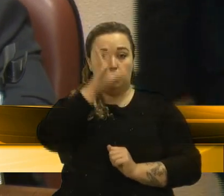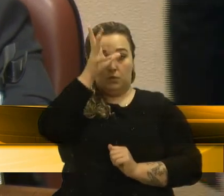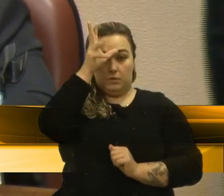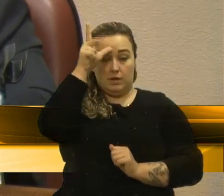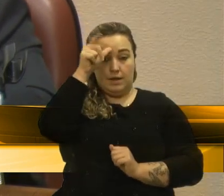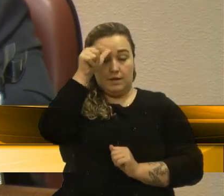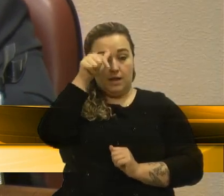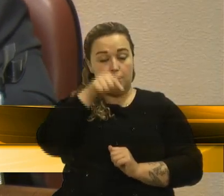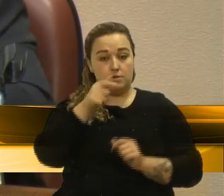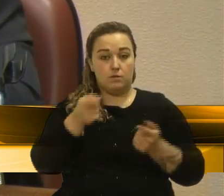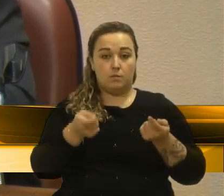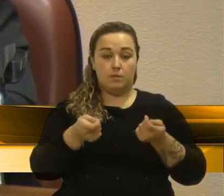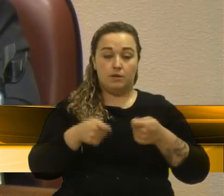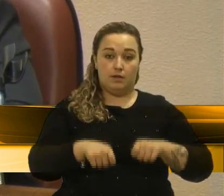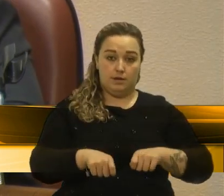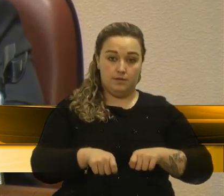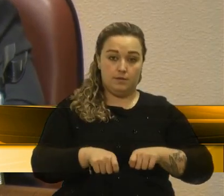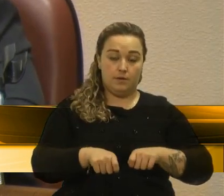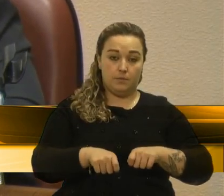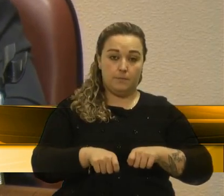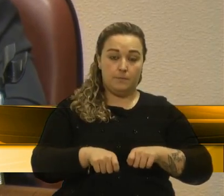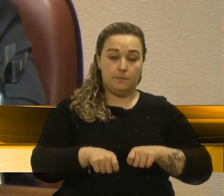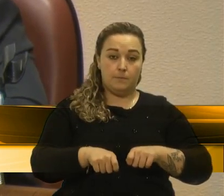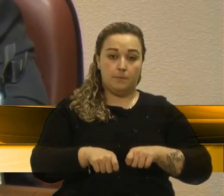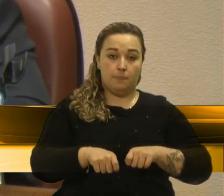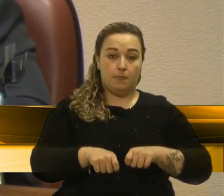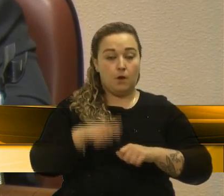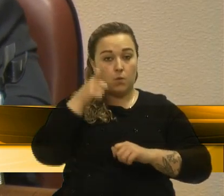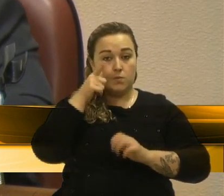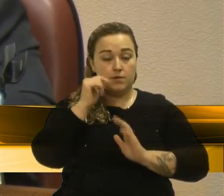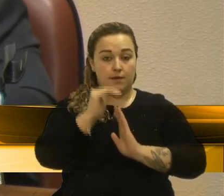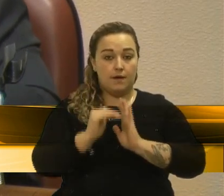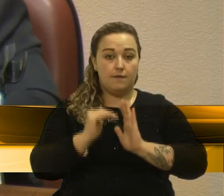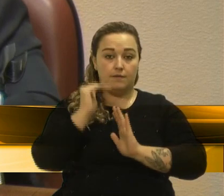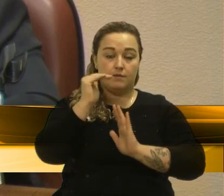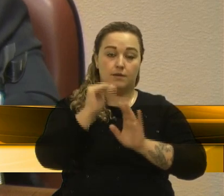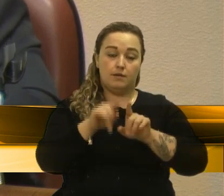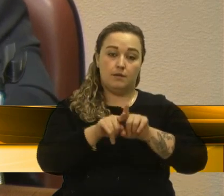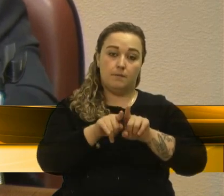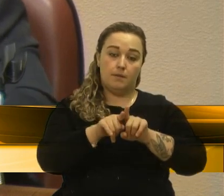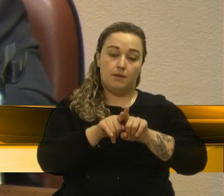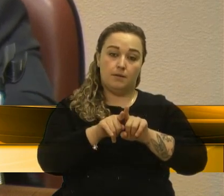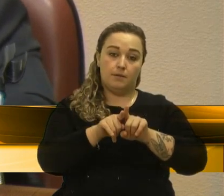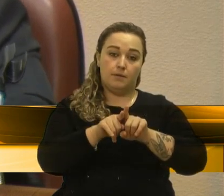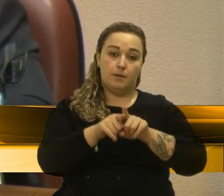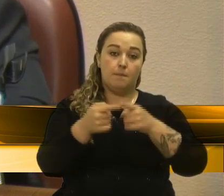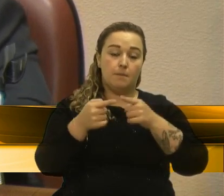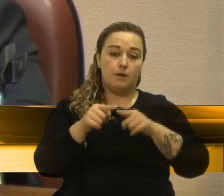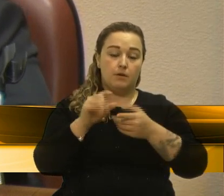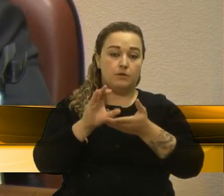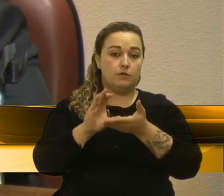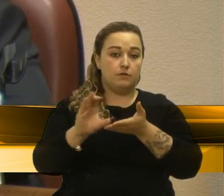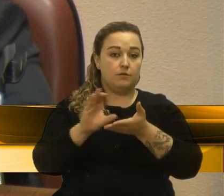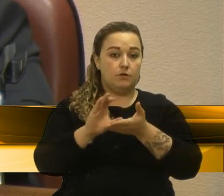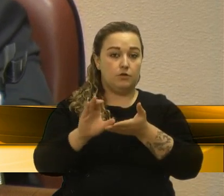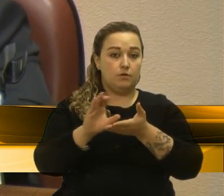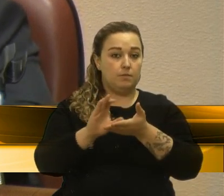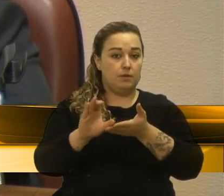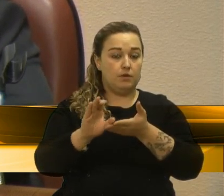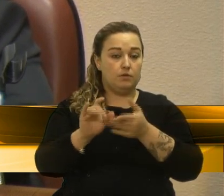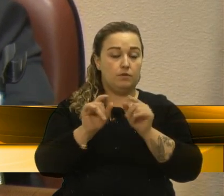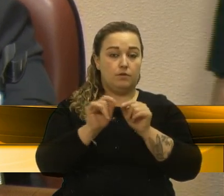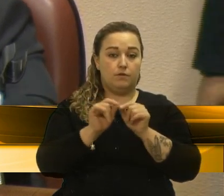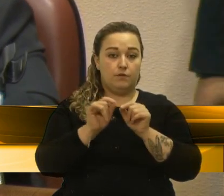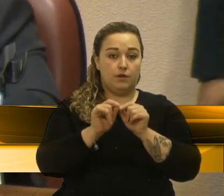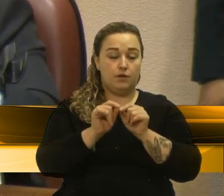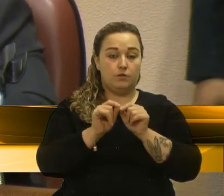legislativa, e assim nós possamos avançar nessa questão. No entanto, os investimentos são feitos, estão